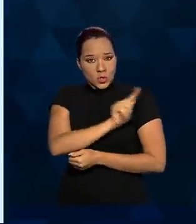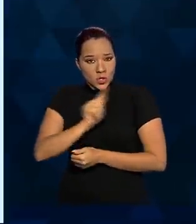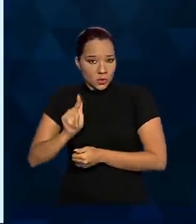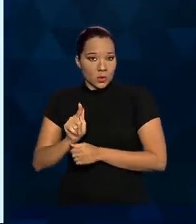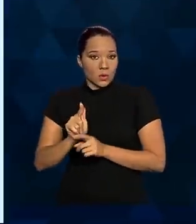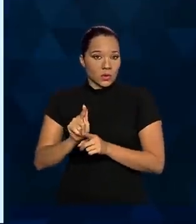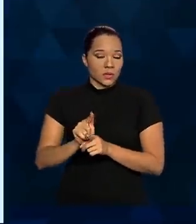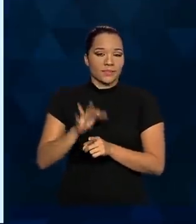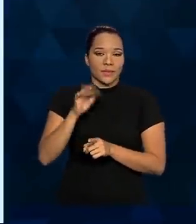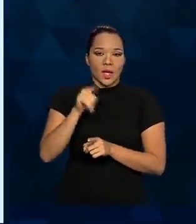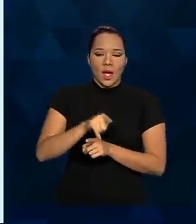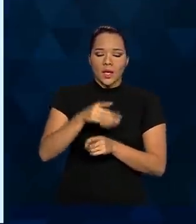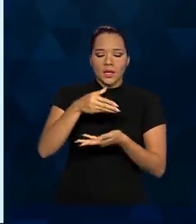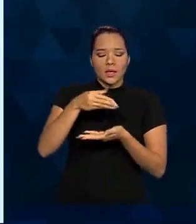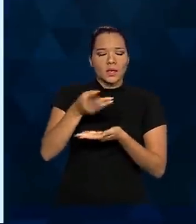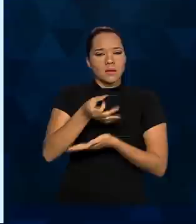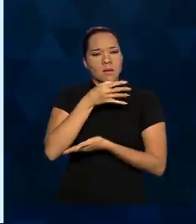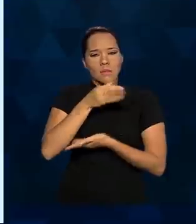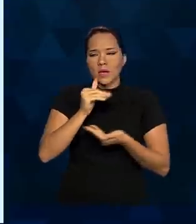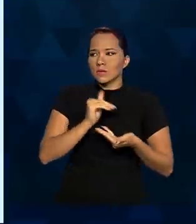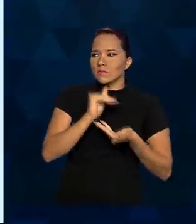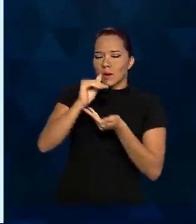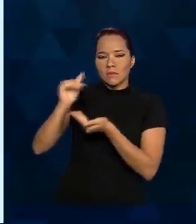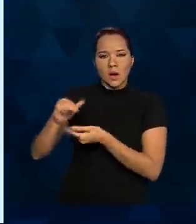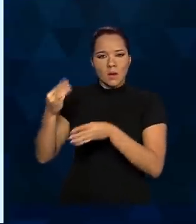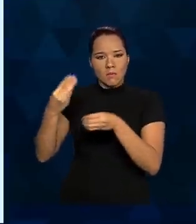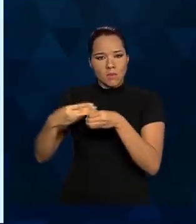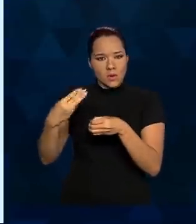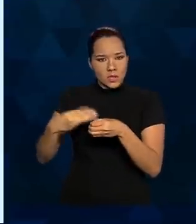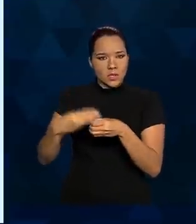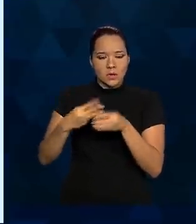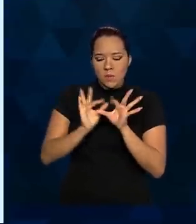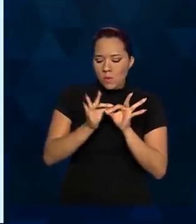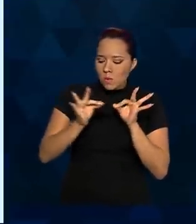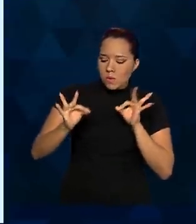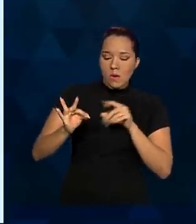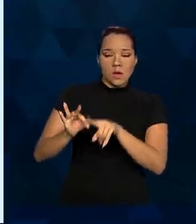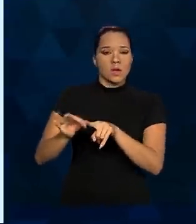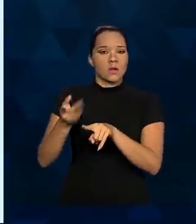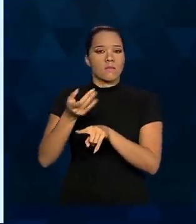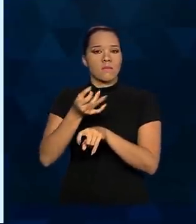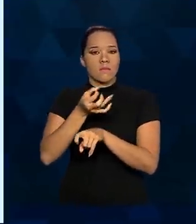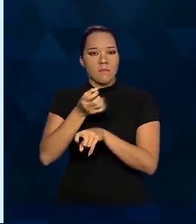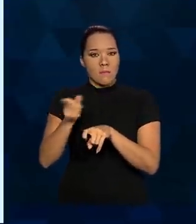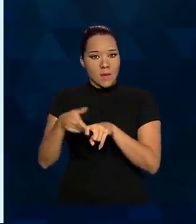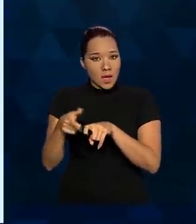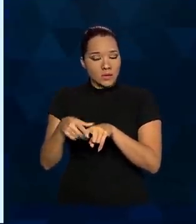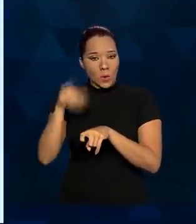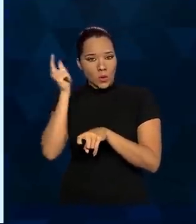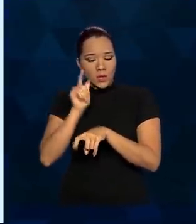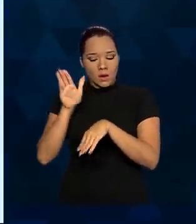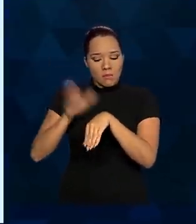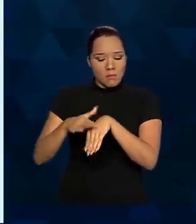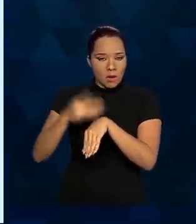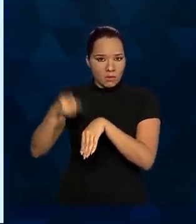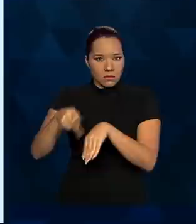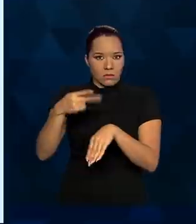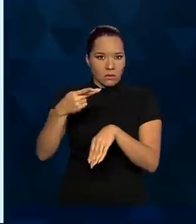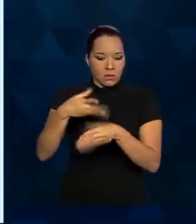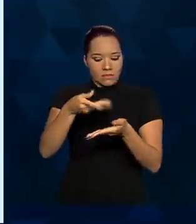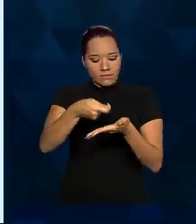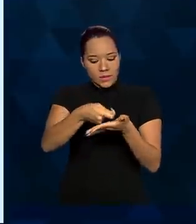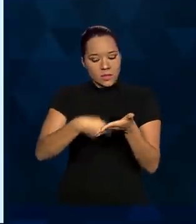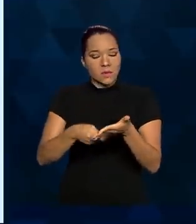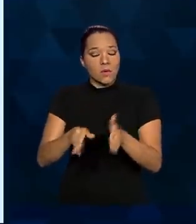A distribuição desse medicamento para os municípios do interior, para que os médicos possam ter a autonomia de prescrever